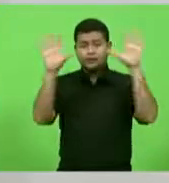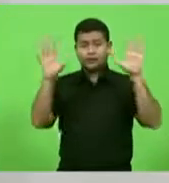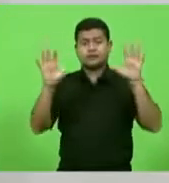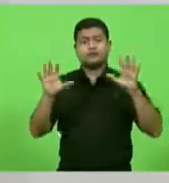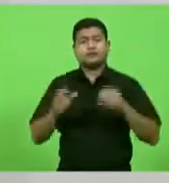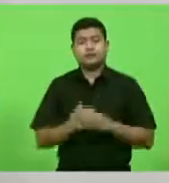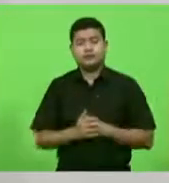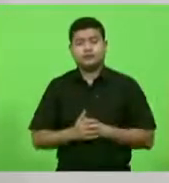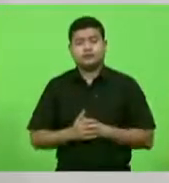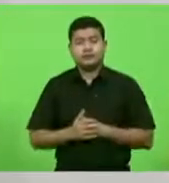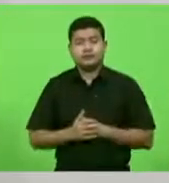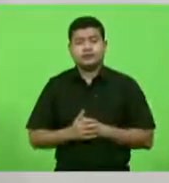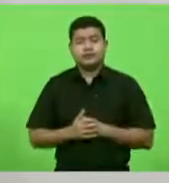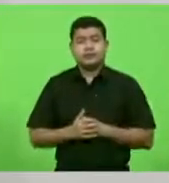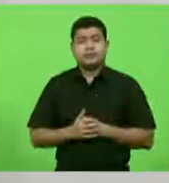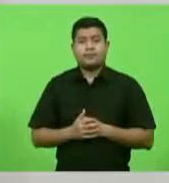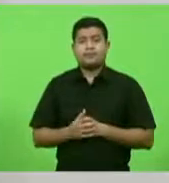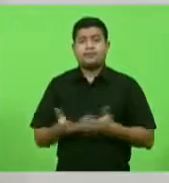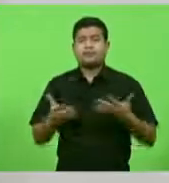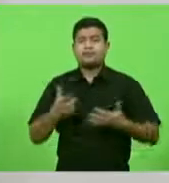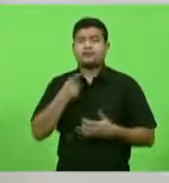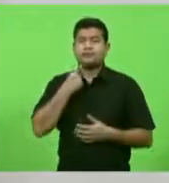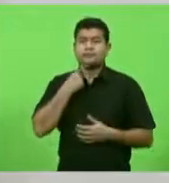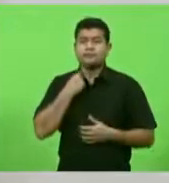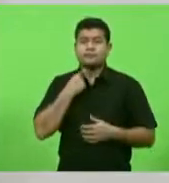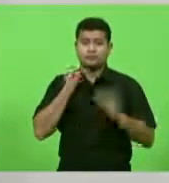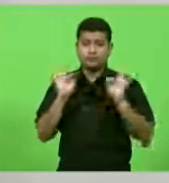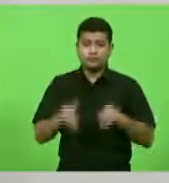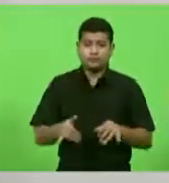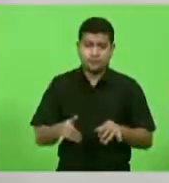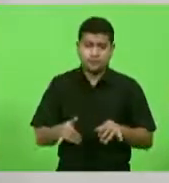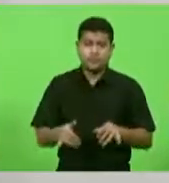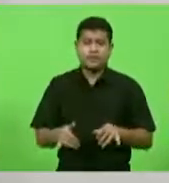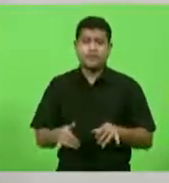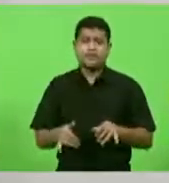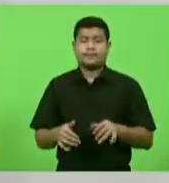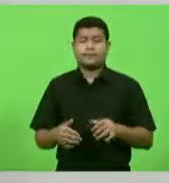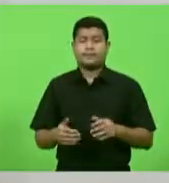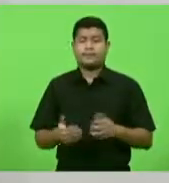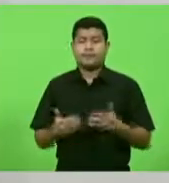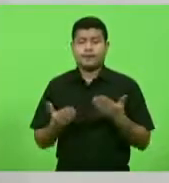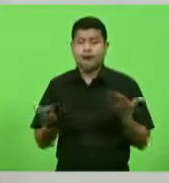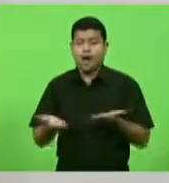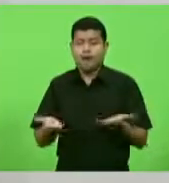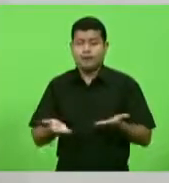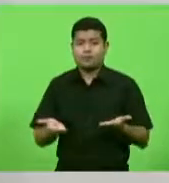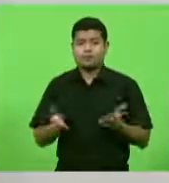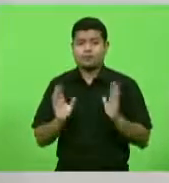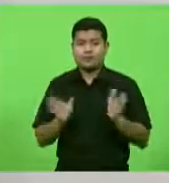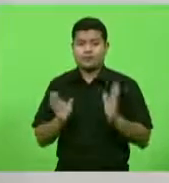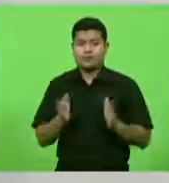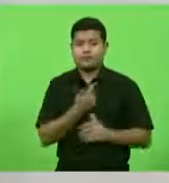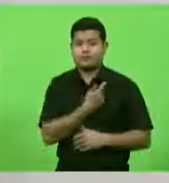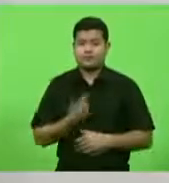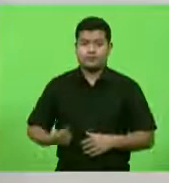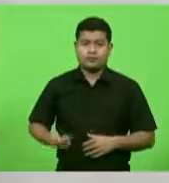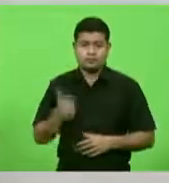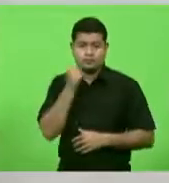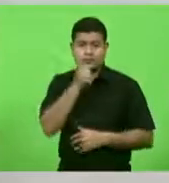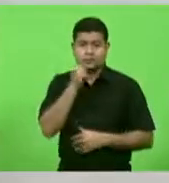desejo por fim a então e agora já a governadora Daniela,